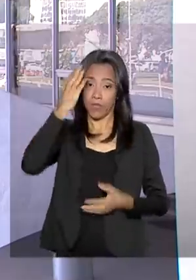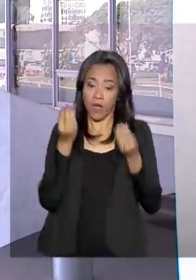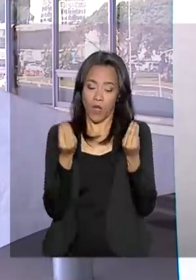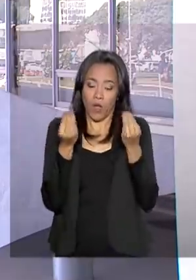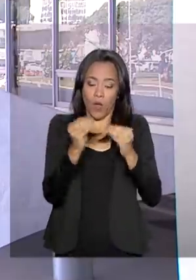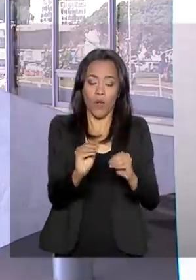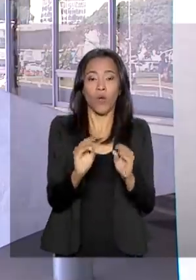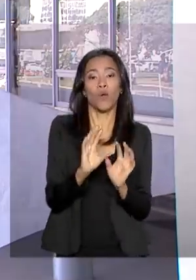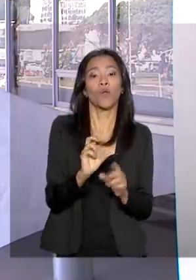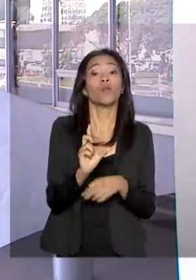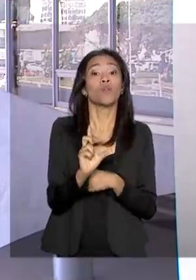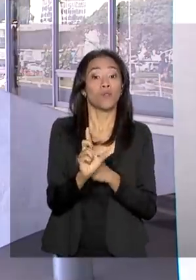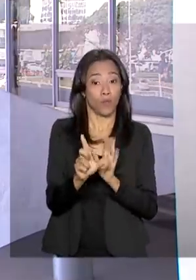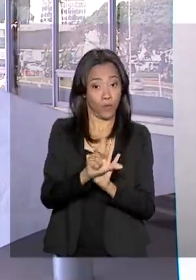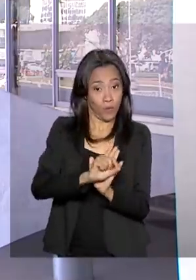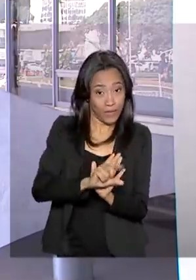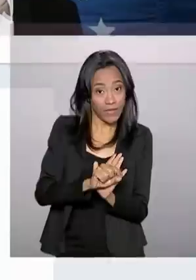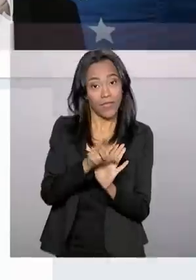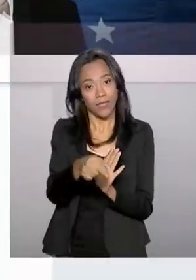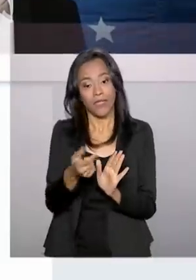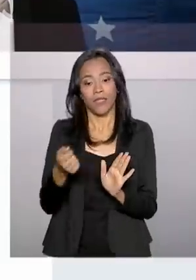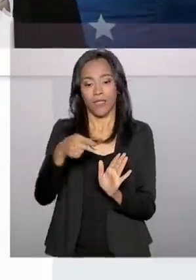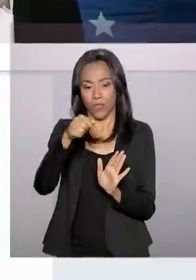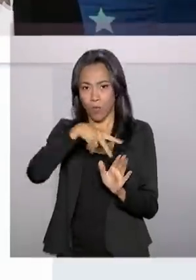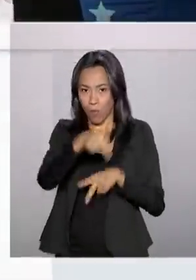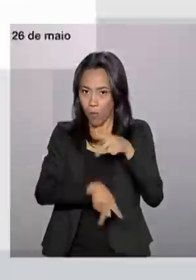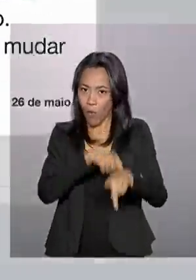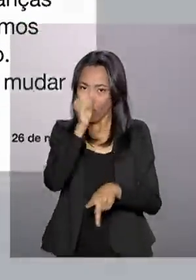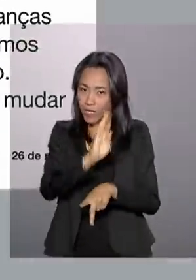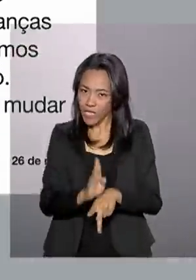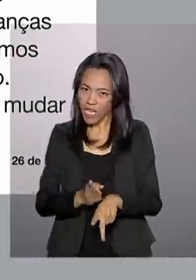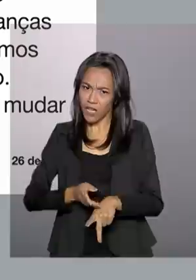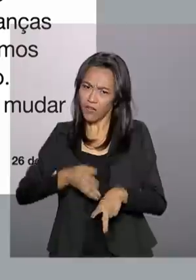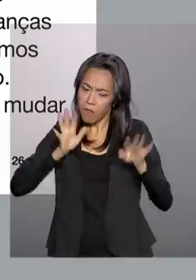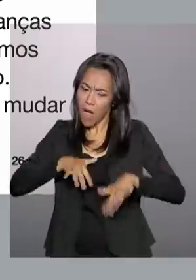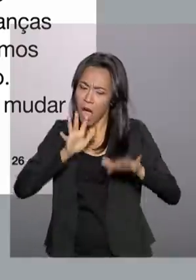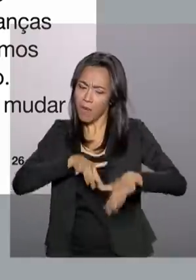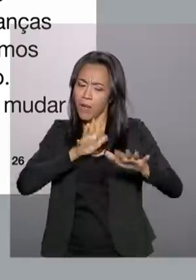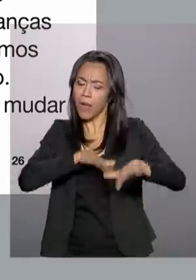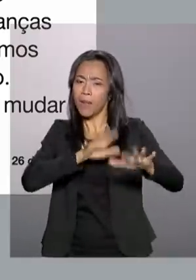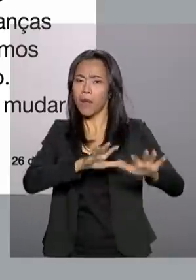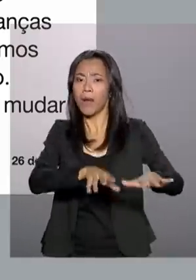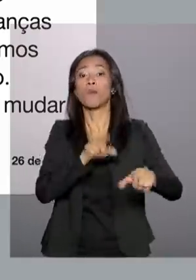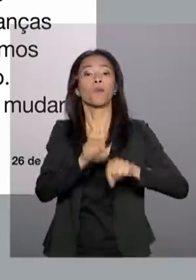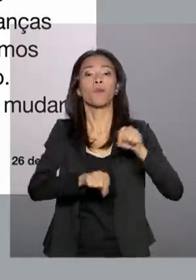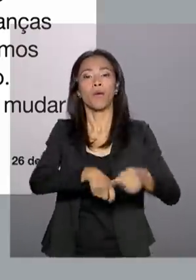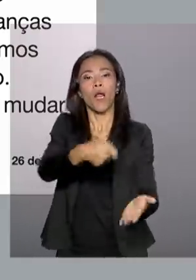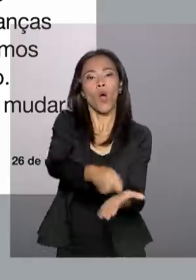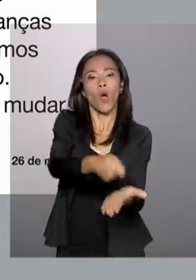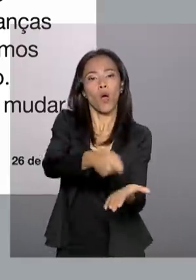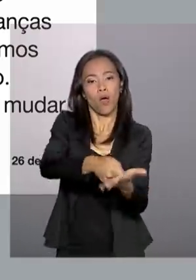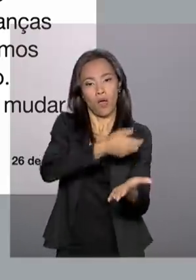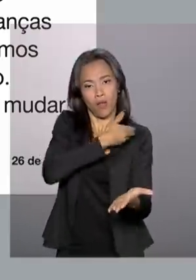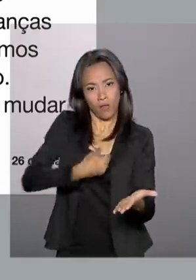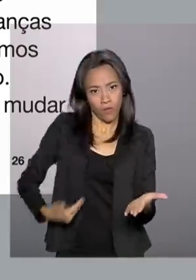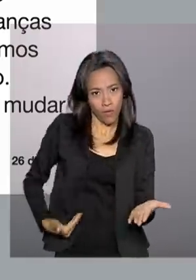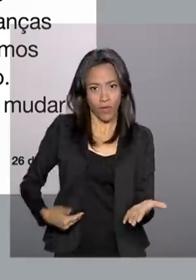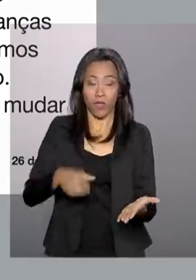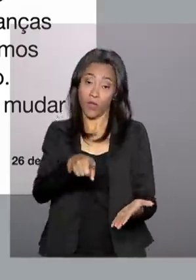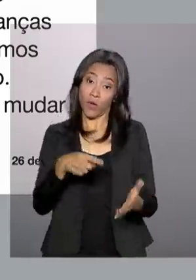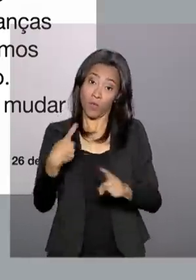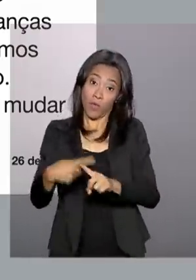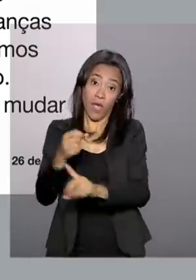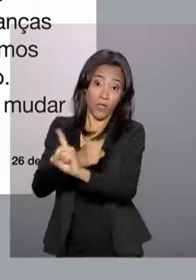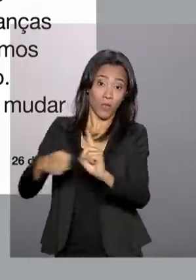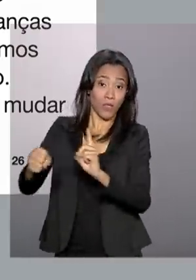Twitter que os brasileiros foram às ruas pacificamente para cobrar o governo. Segundo ele, um sinal de que a sociedade não